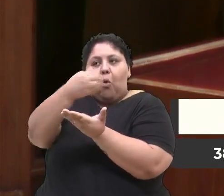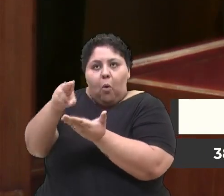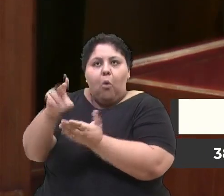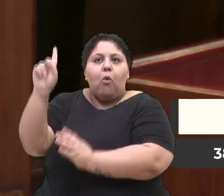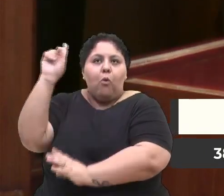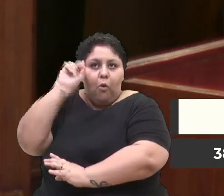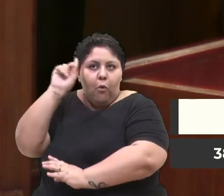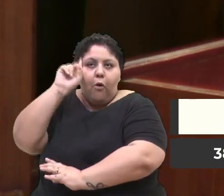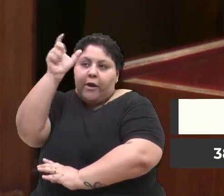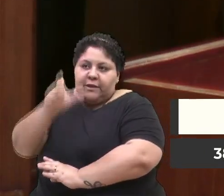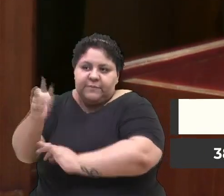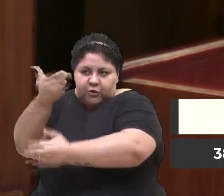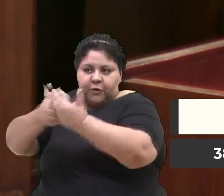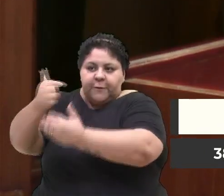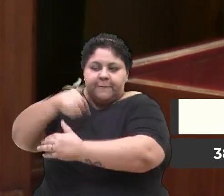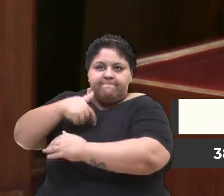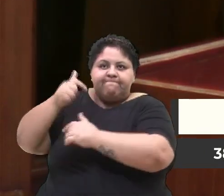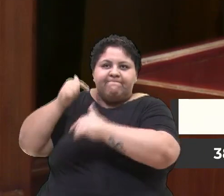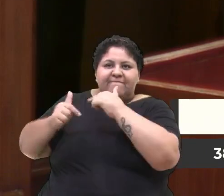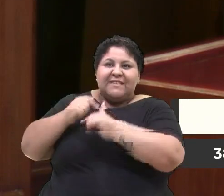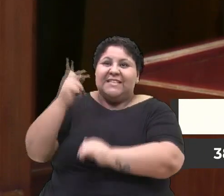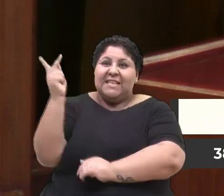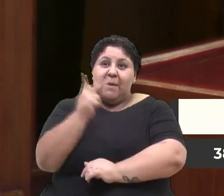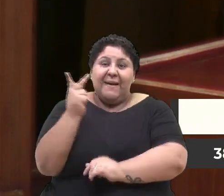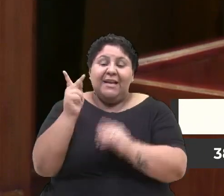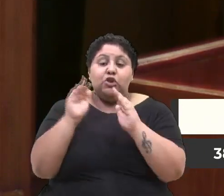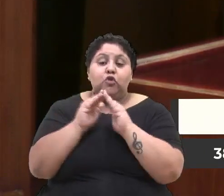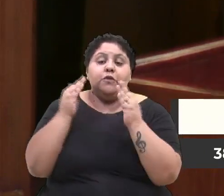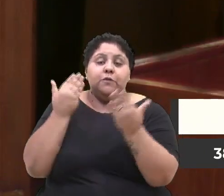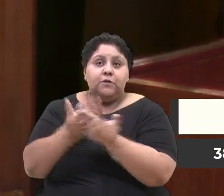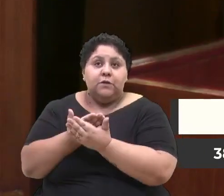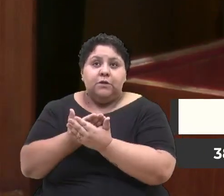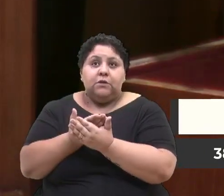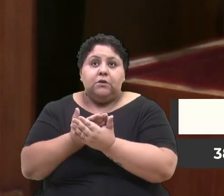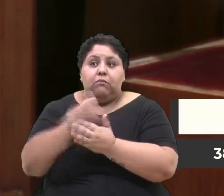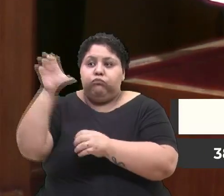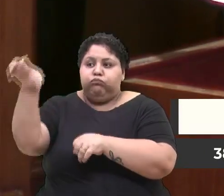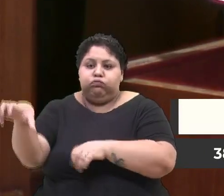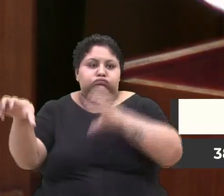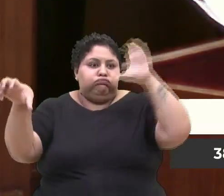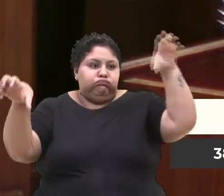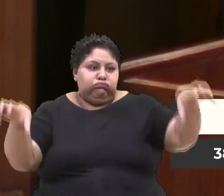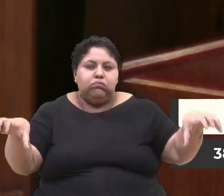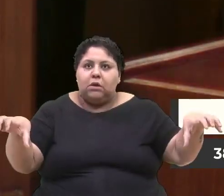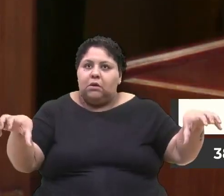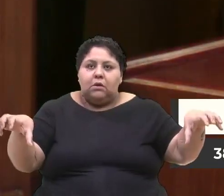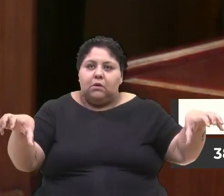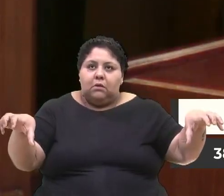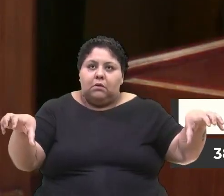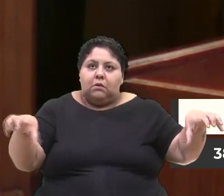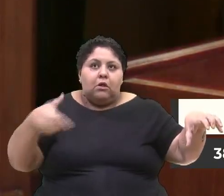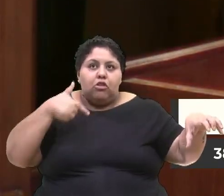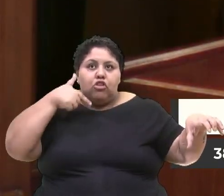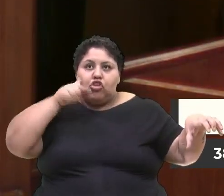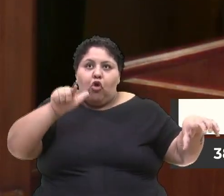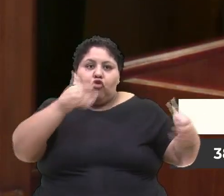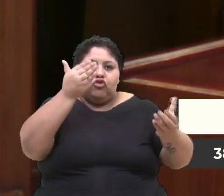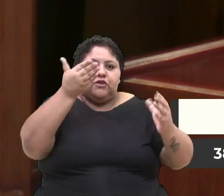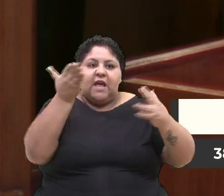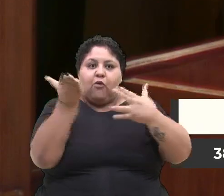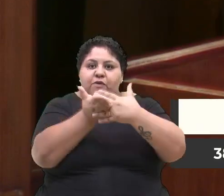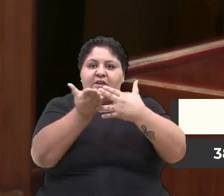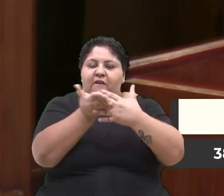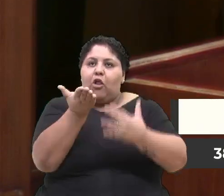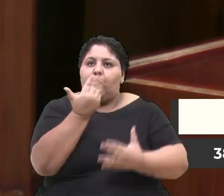a pessoa que eu atendi aqui, ela trabalha em duas escolas, uma em cada canto da cidade, ela não consegue nenhum intervalo para almoçar,